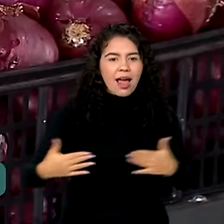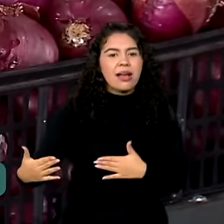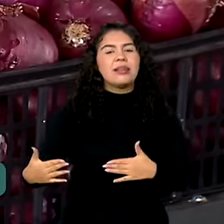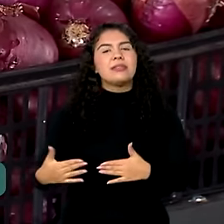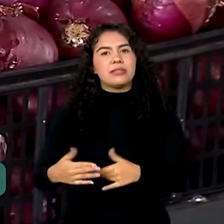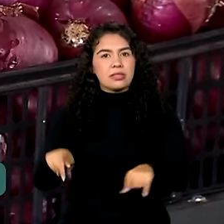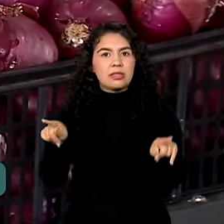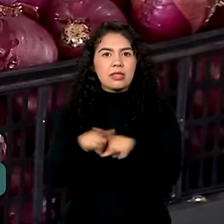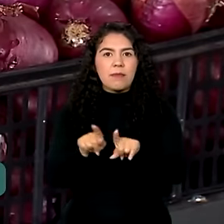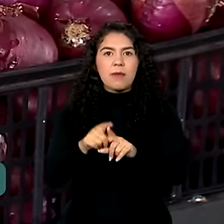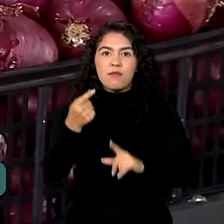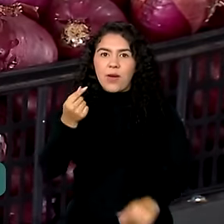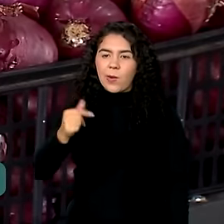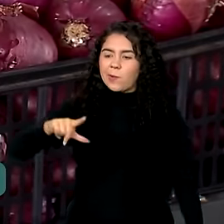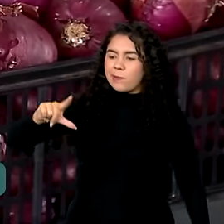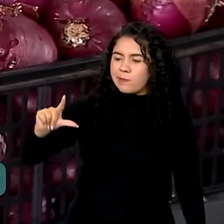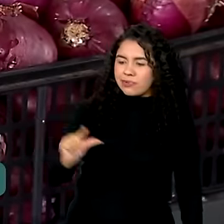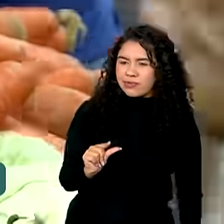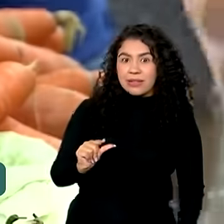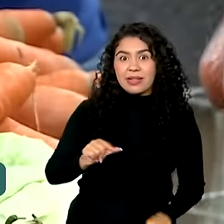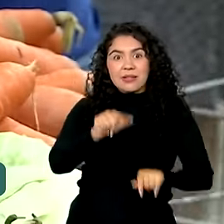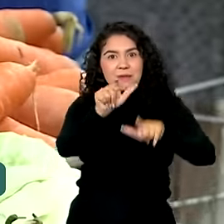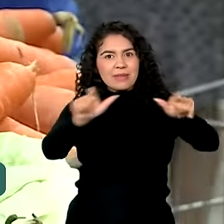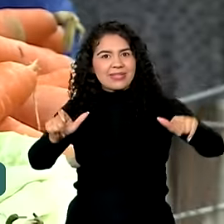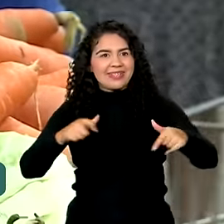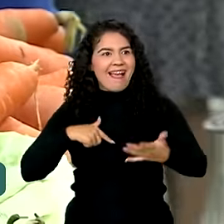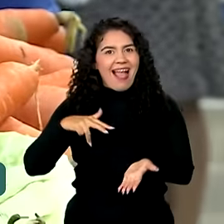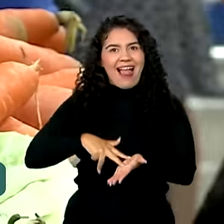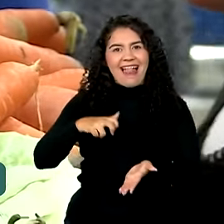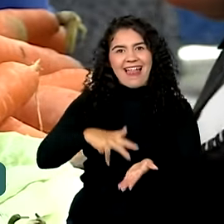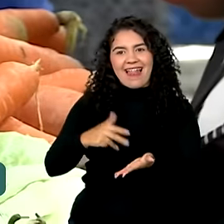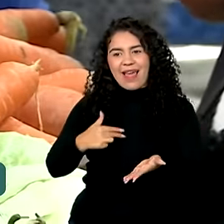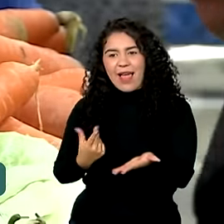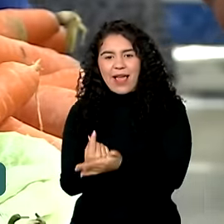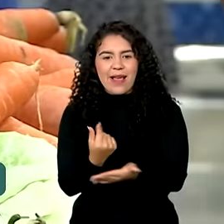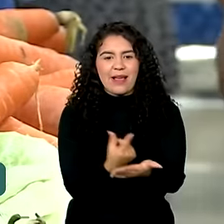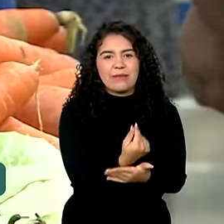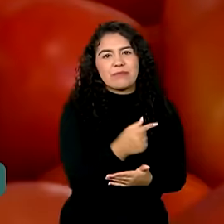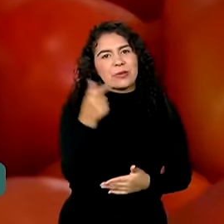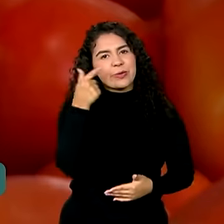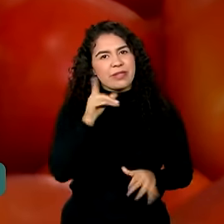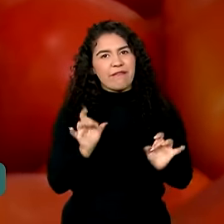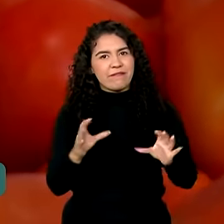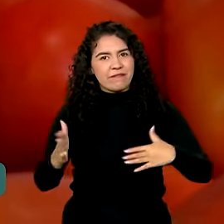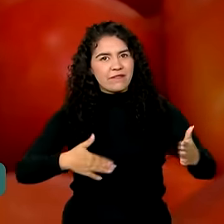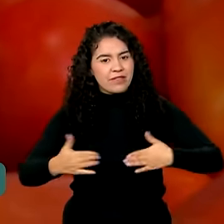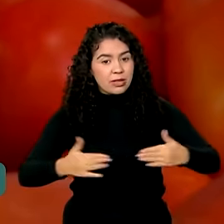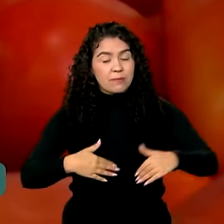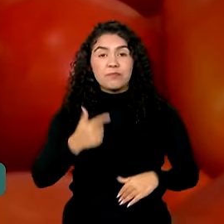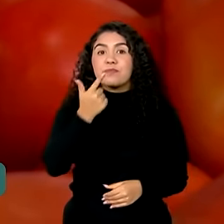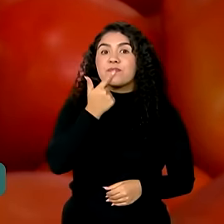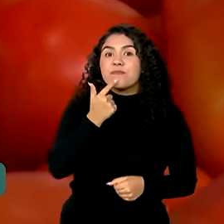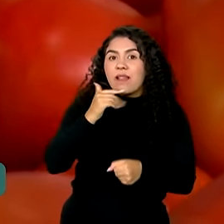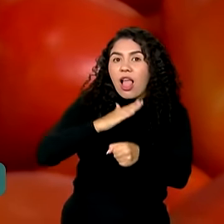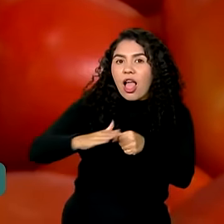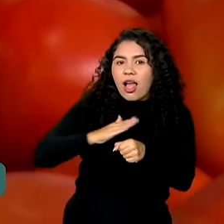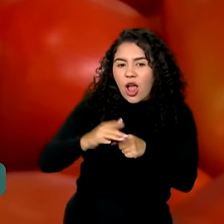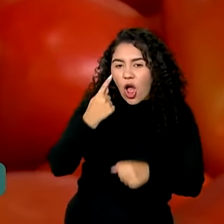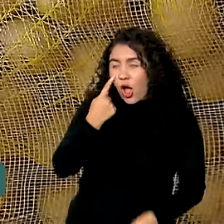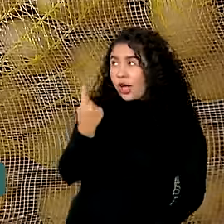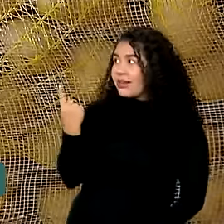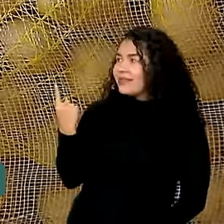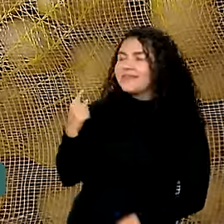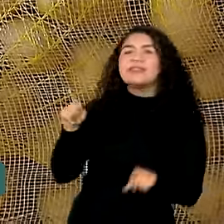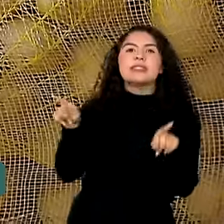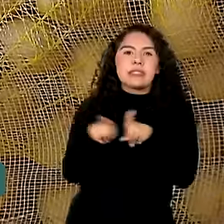reduz o preço, anima o cliente e garante a venda do produto. O tomate também teve queda.